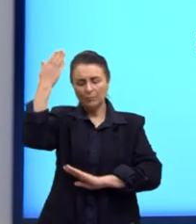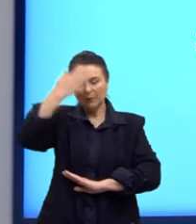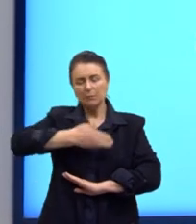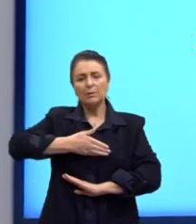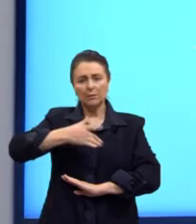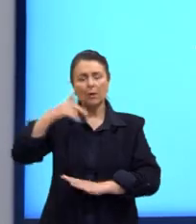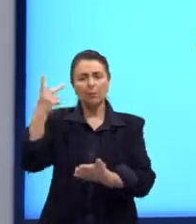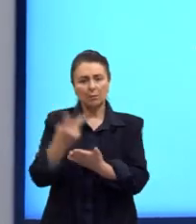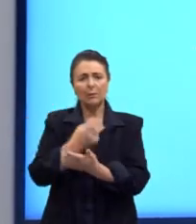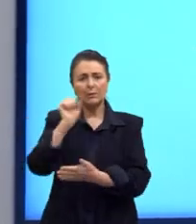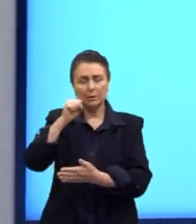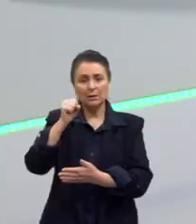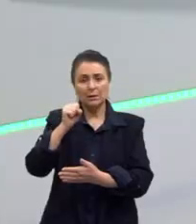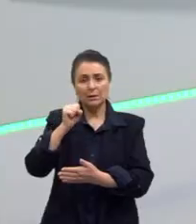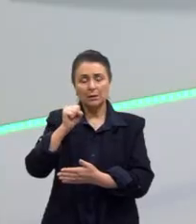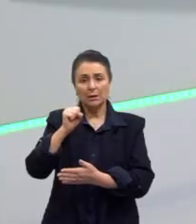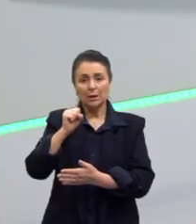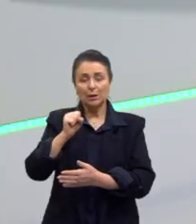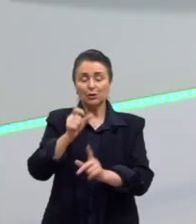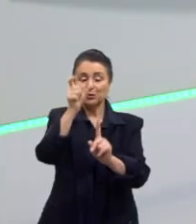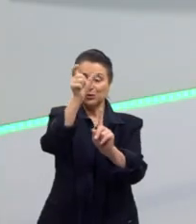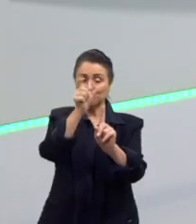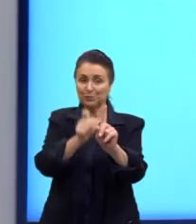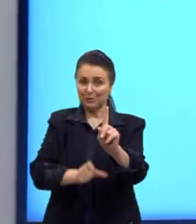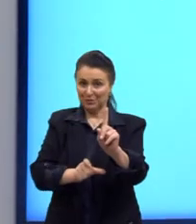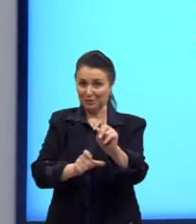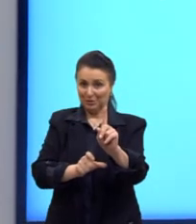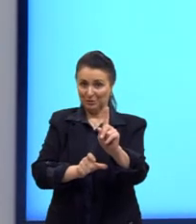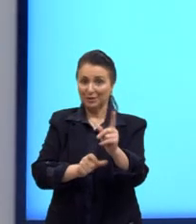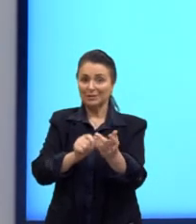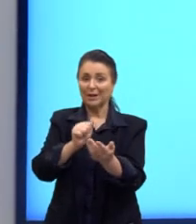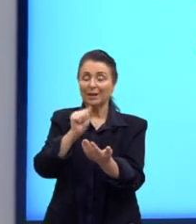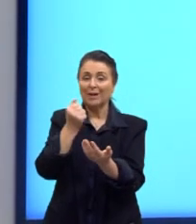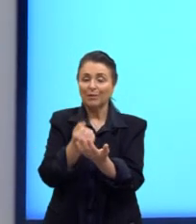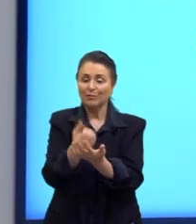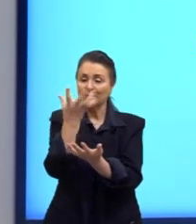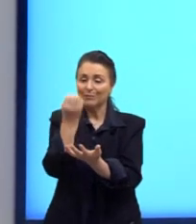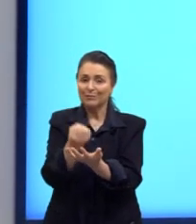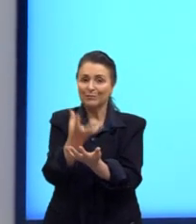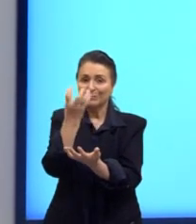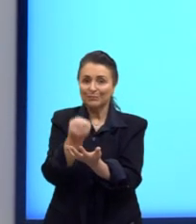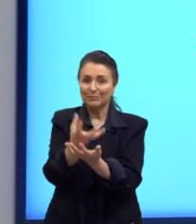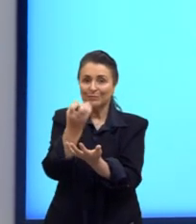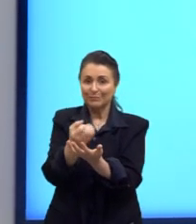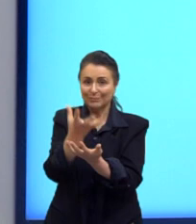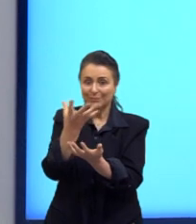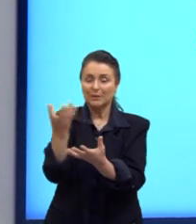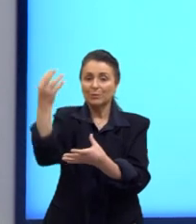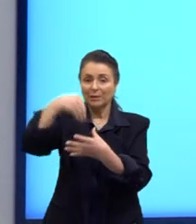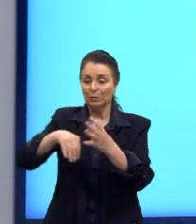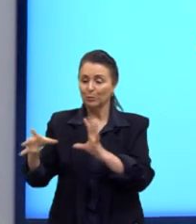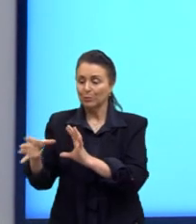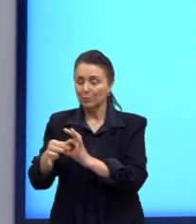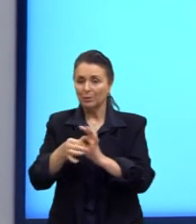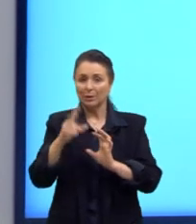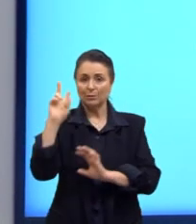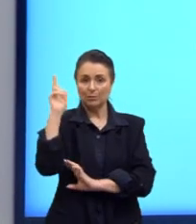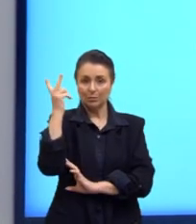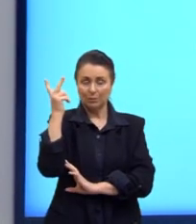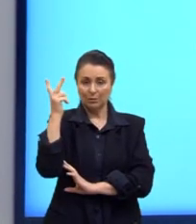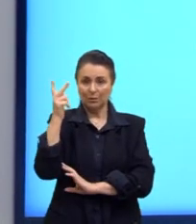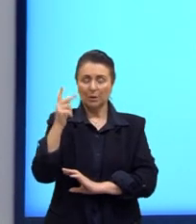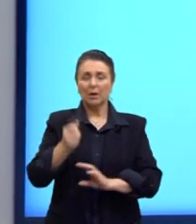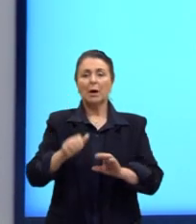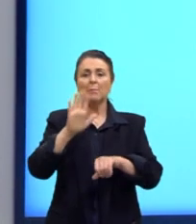que isso acontece, através do quê? de personagens ficcionais que andam dentro desse contexto histórico. O temos mais, então, de